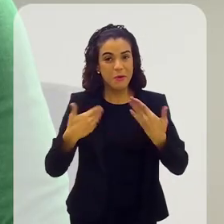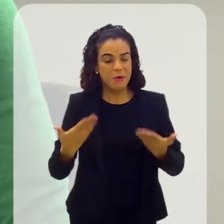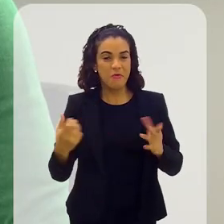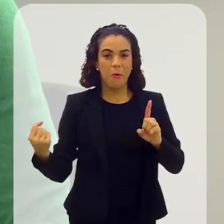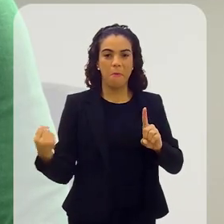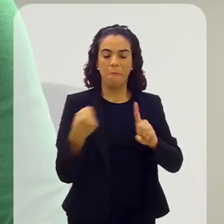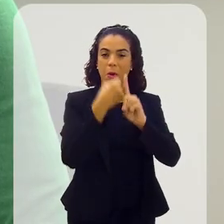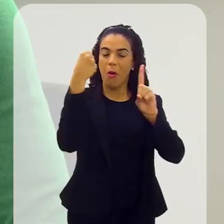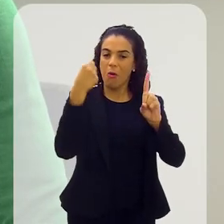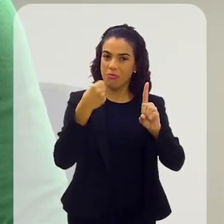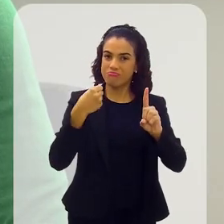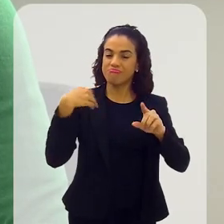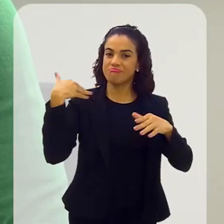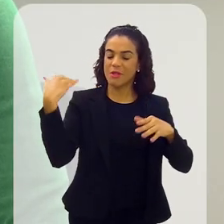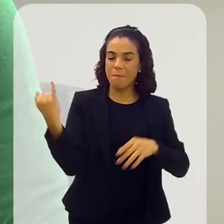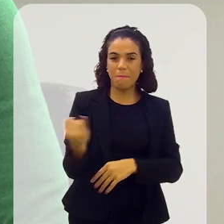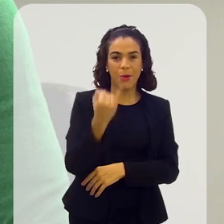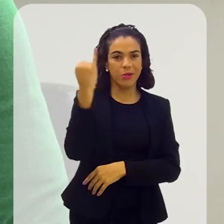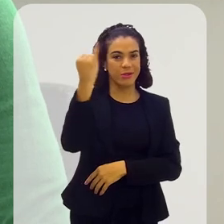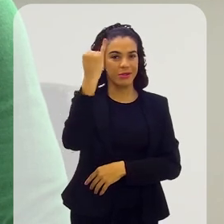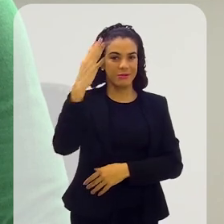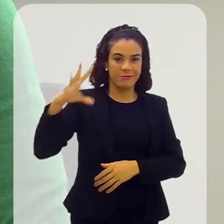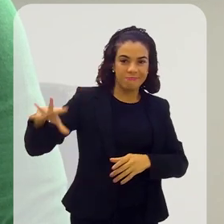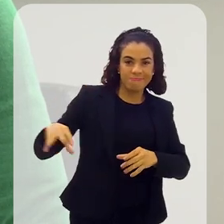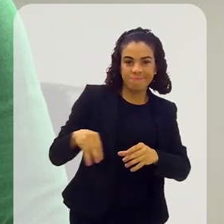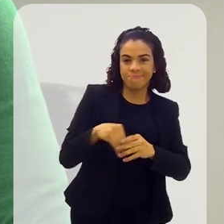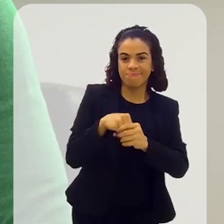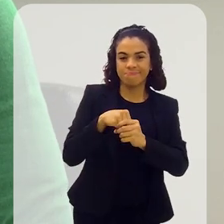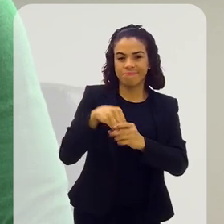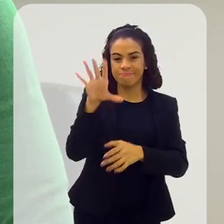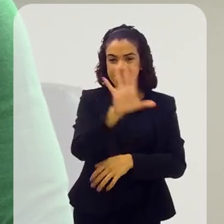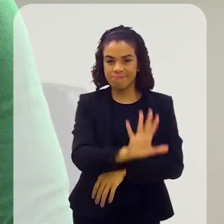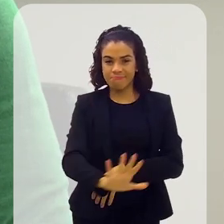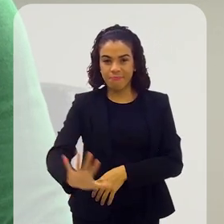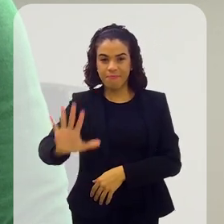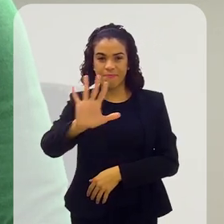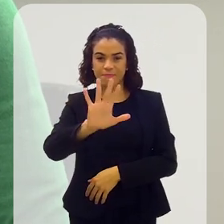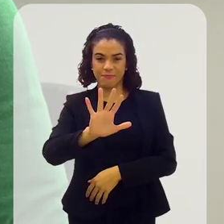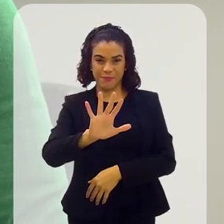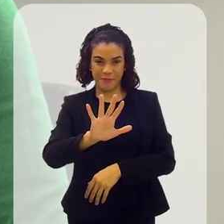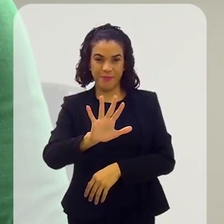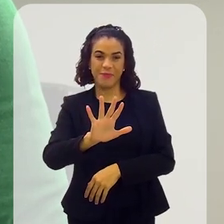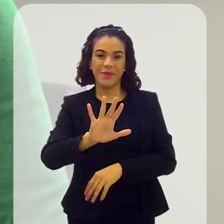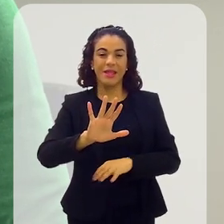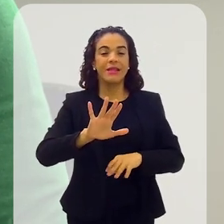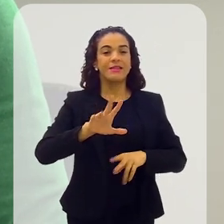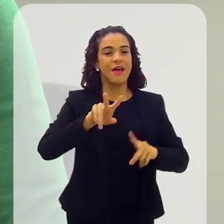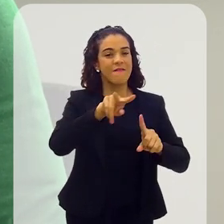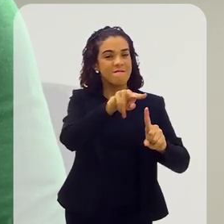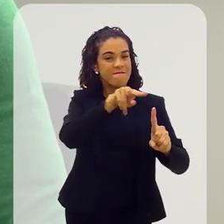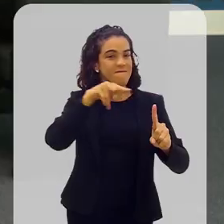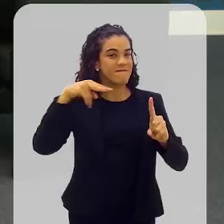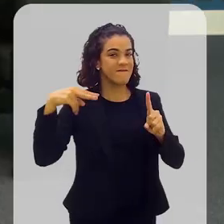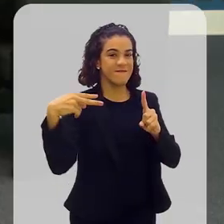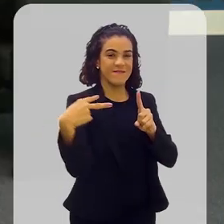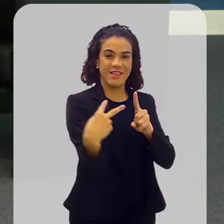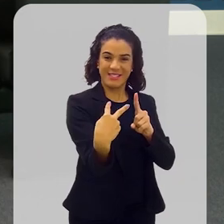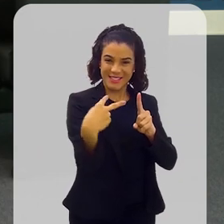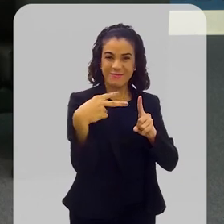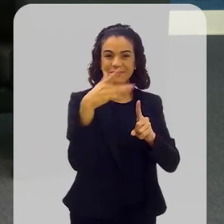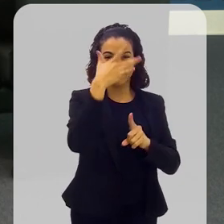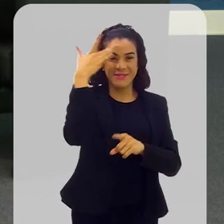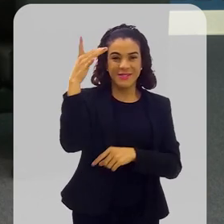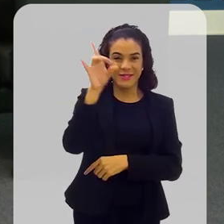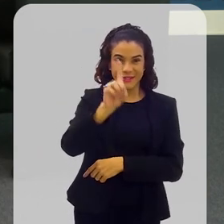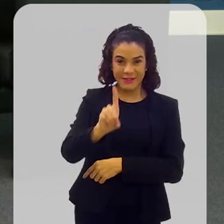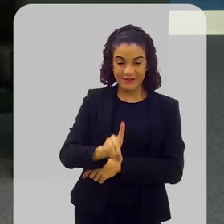esse foi um marco muito relevante dentro do estabelecimento da visibilidade de